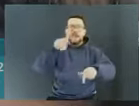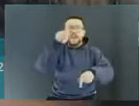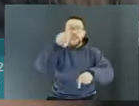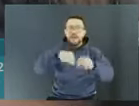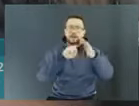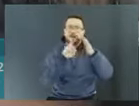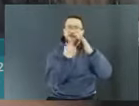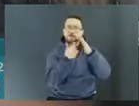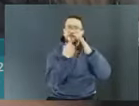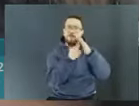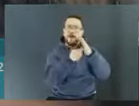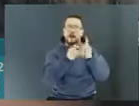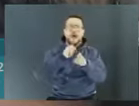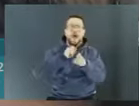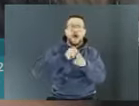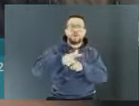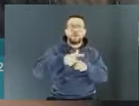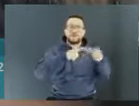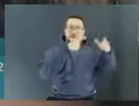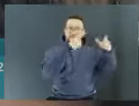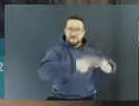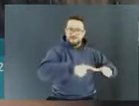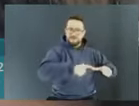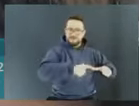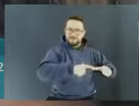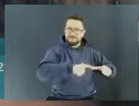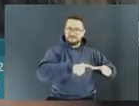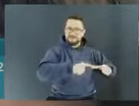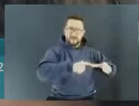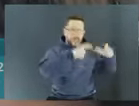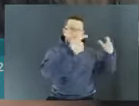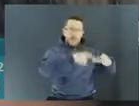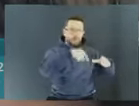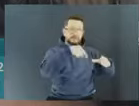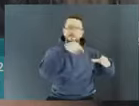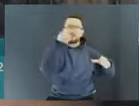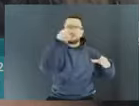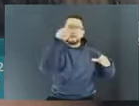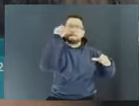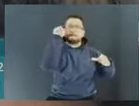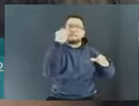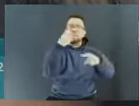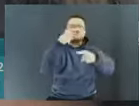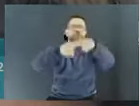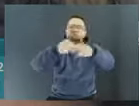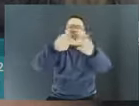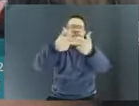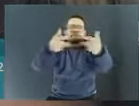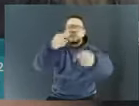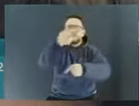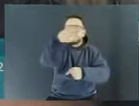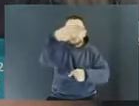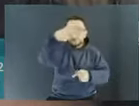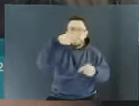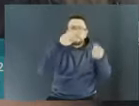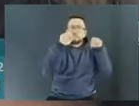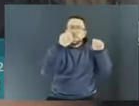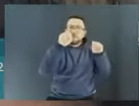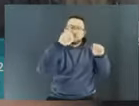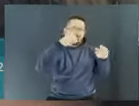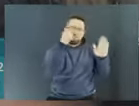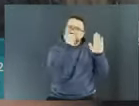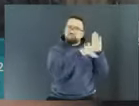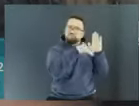Justamente, o grande negócio que nós oferecemos é a facilidade e a possibilidade, por exemplo, em um país de 13 milhões de desempregados,